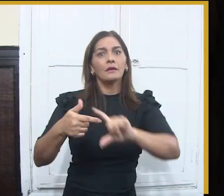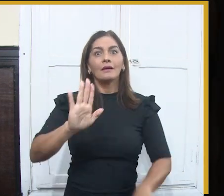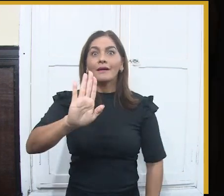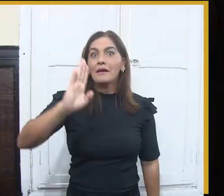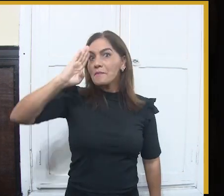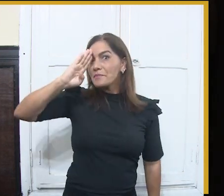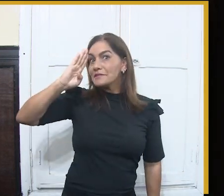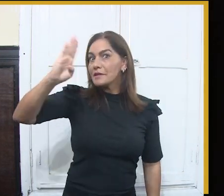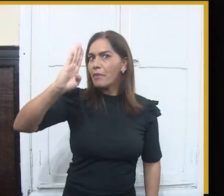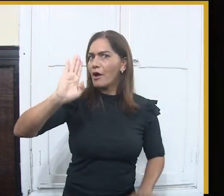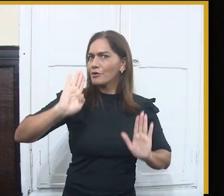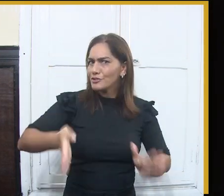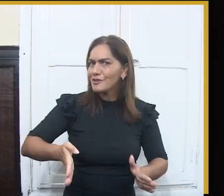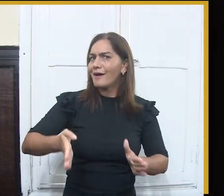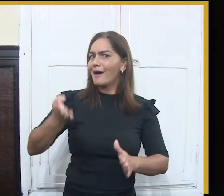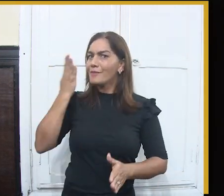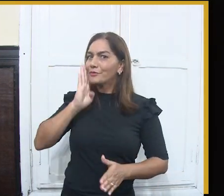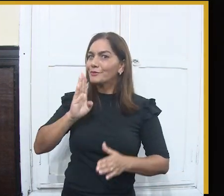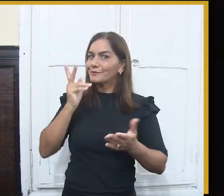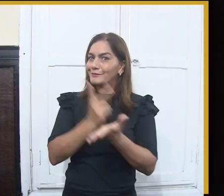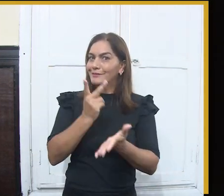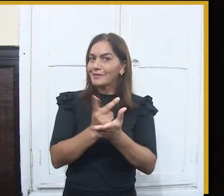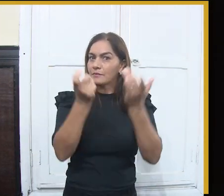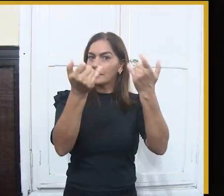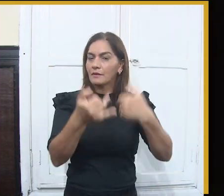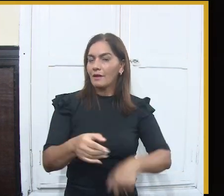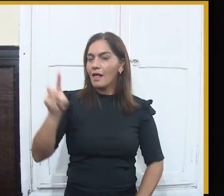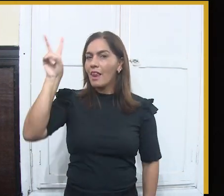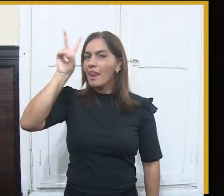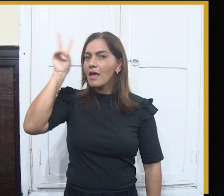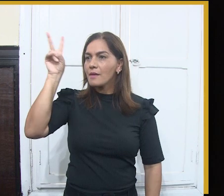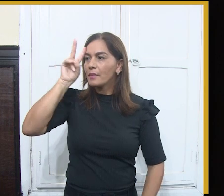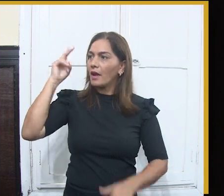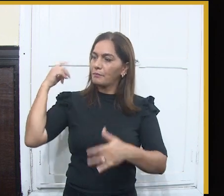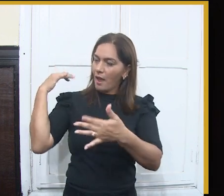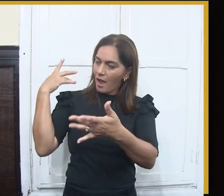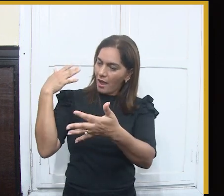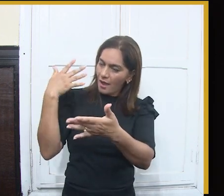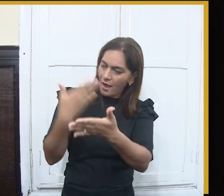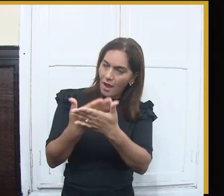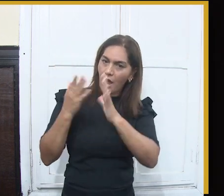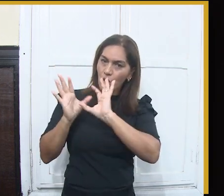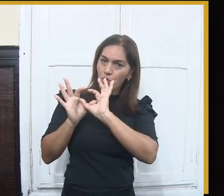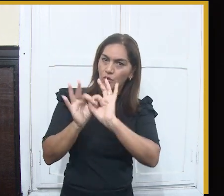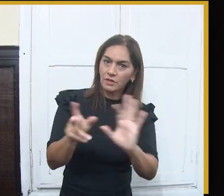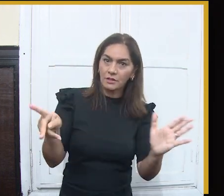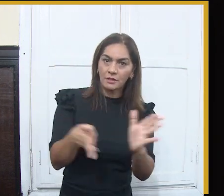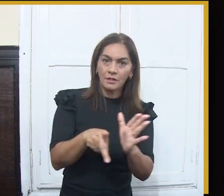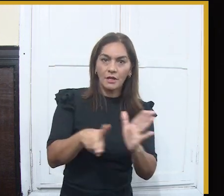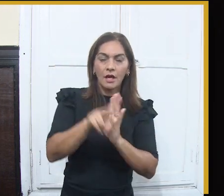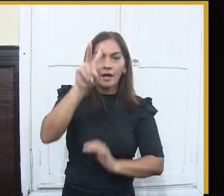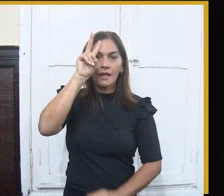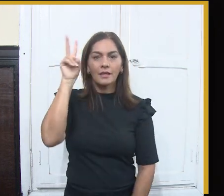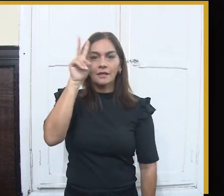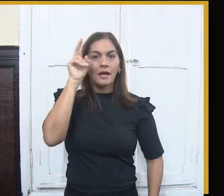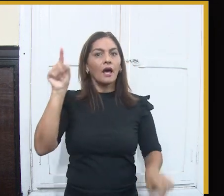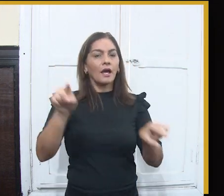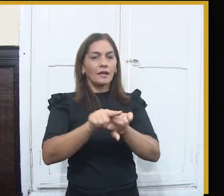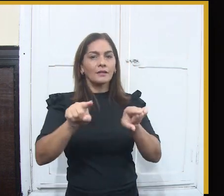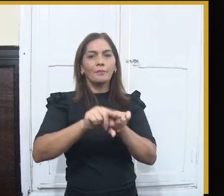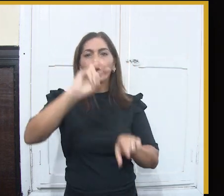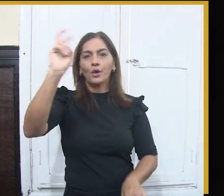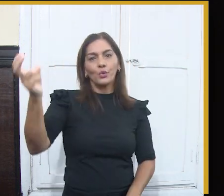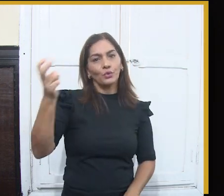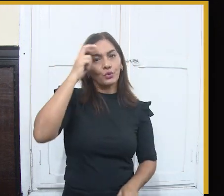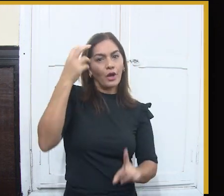do São João para a nossa cidade, para a região e para o Brasil, nessa preservação dos nossos costumes, das nossas tradições.